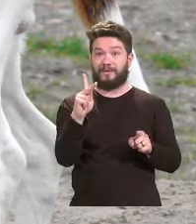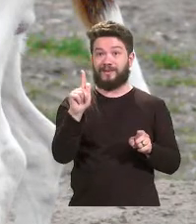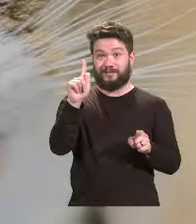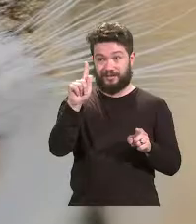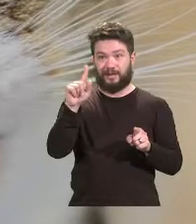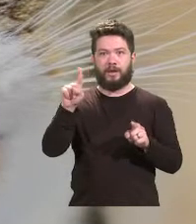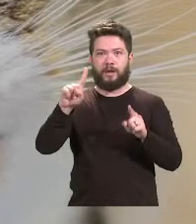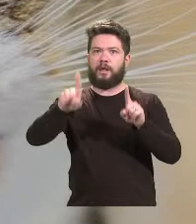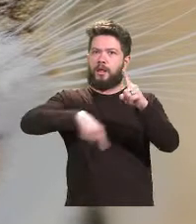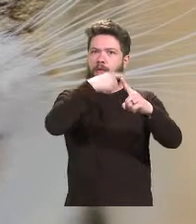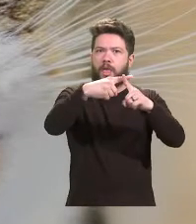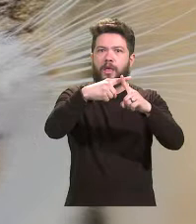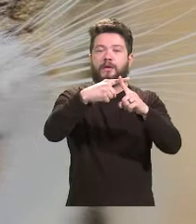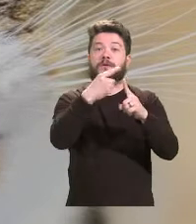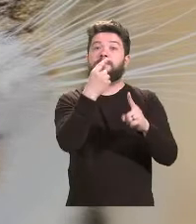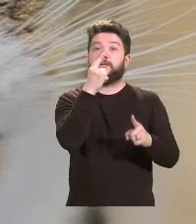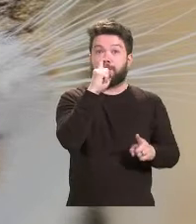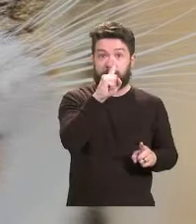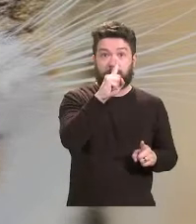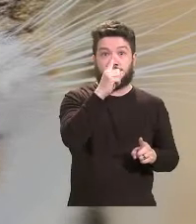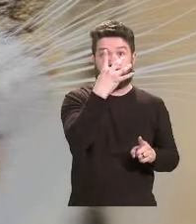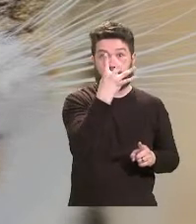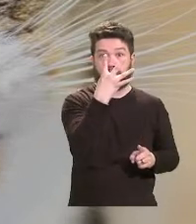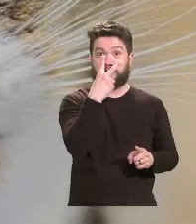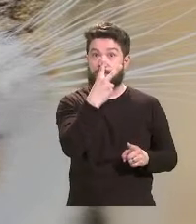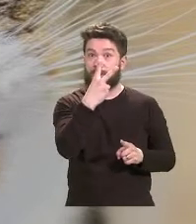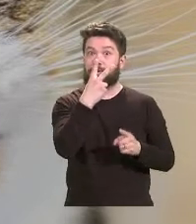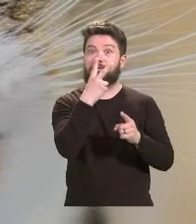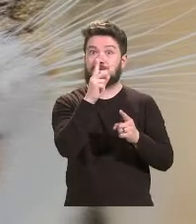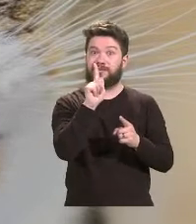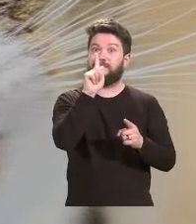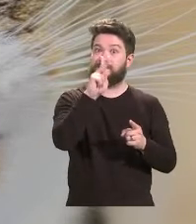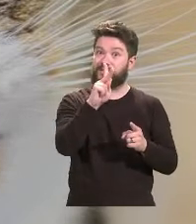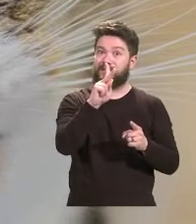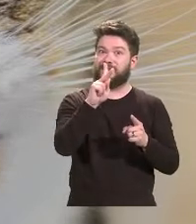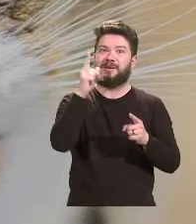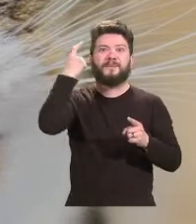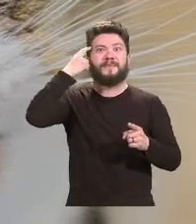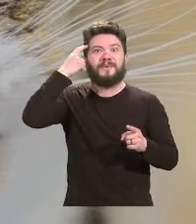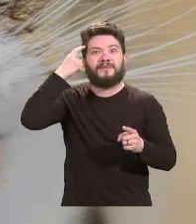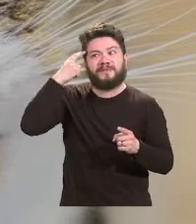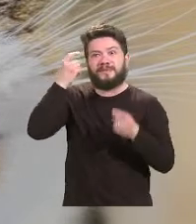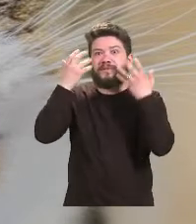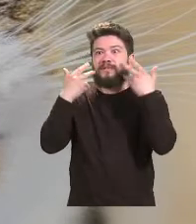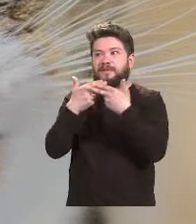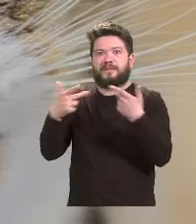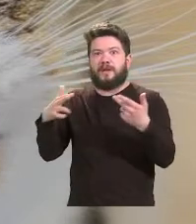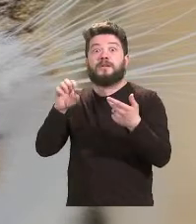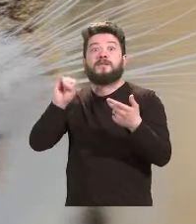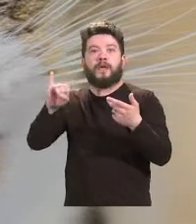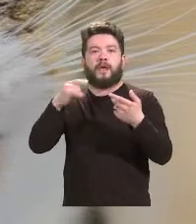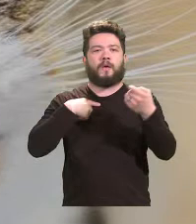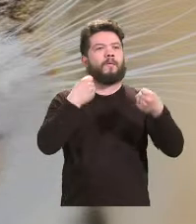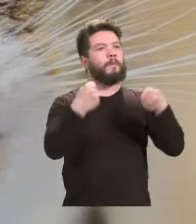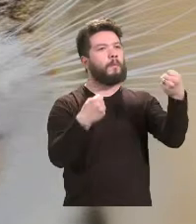hora. Assim como um gato de 5 kg teria 142 kg. Pense como seria o impacto desses